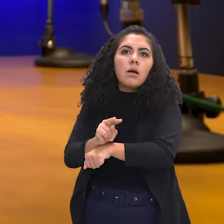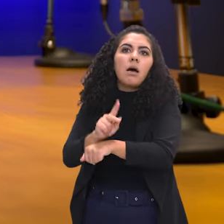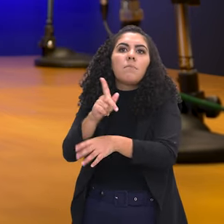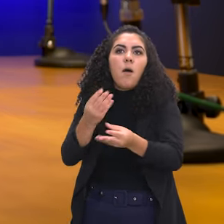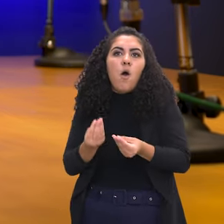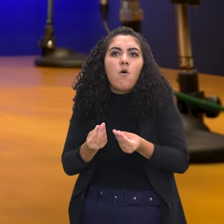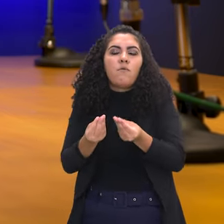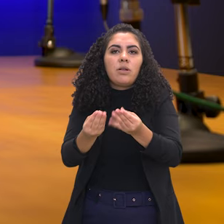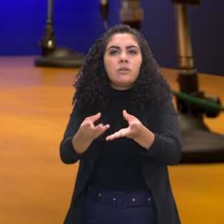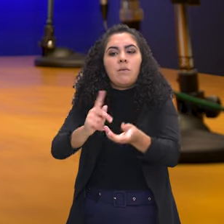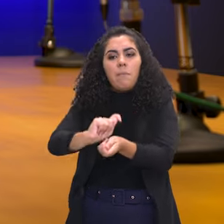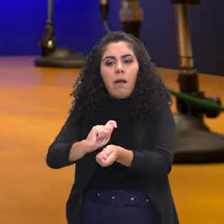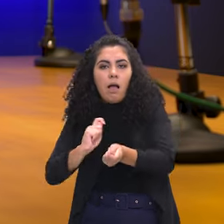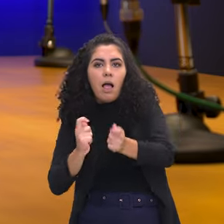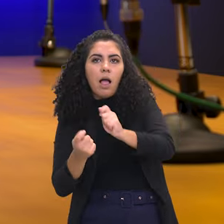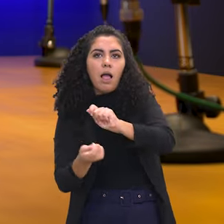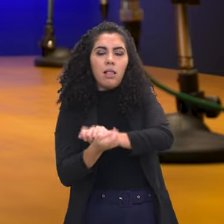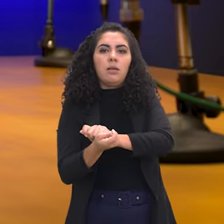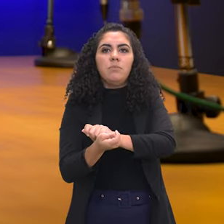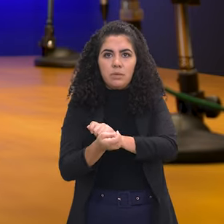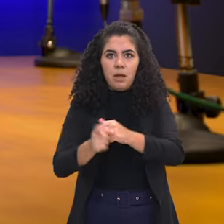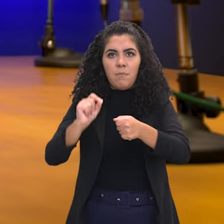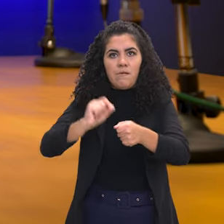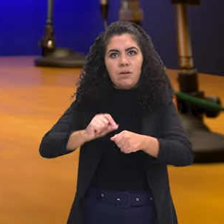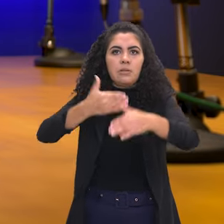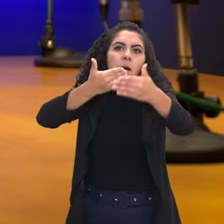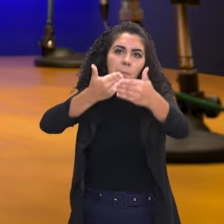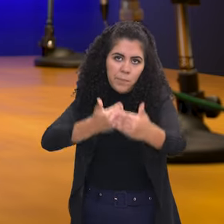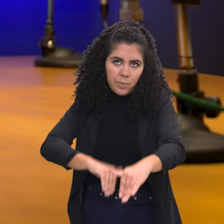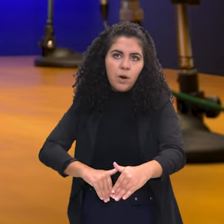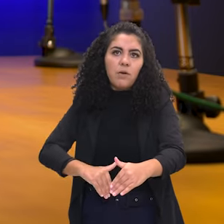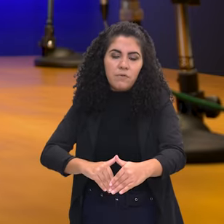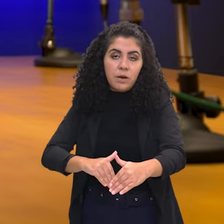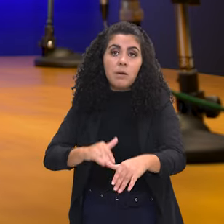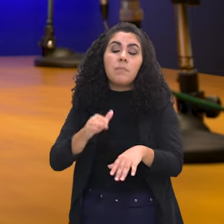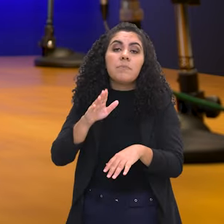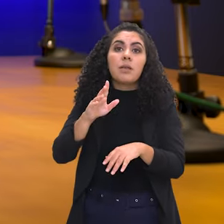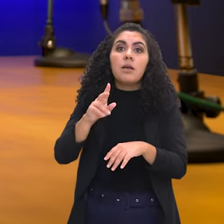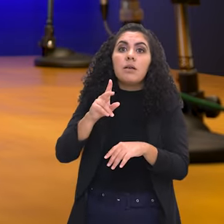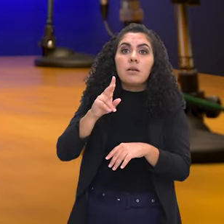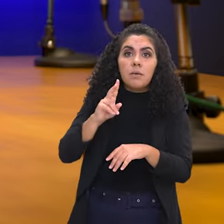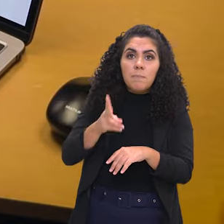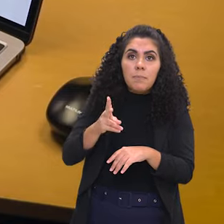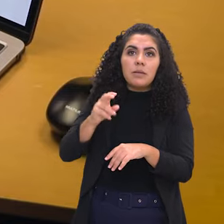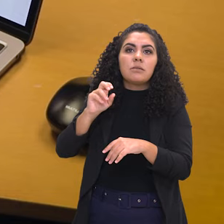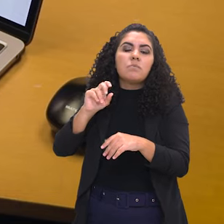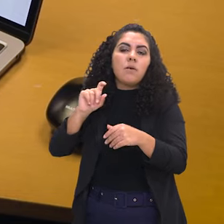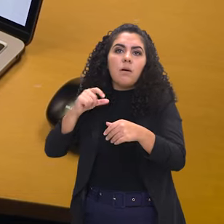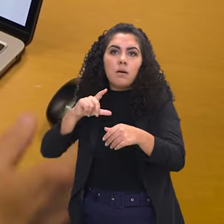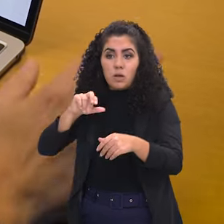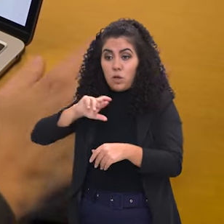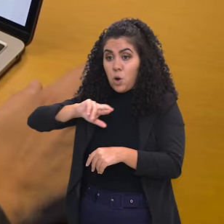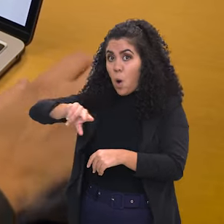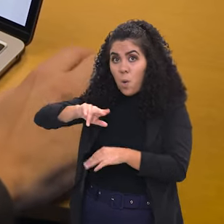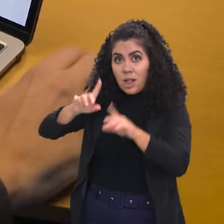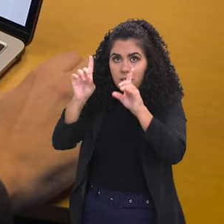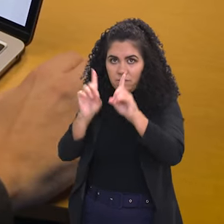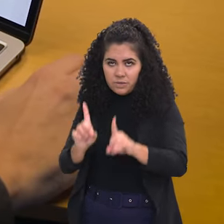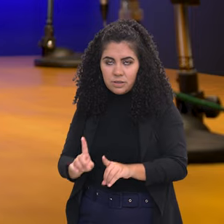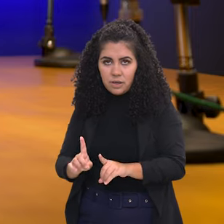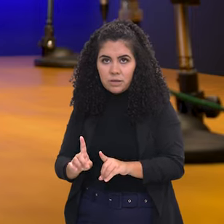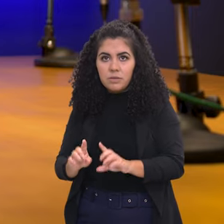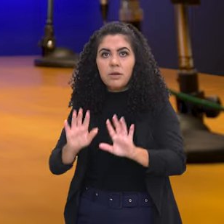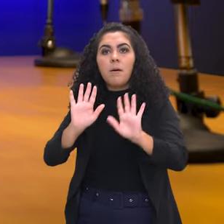Há previsão para que os candidatos tenham adaptações na hora de realização da sua prova, mesmo sem se qualificarem como uma pessoa com